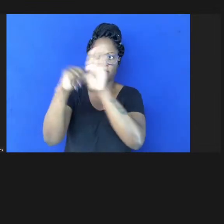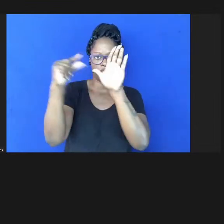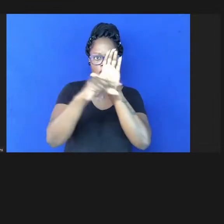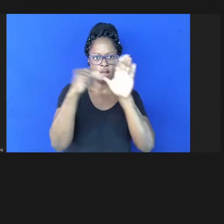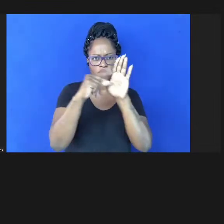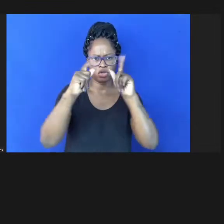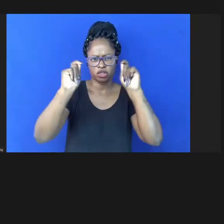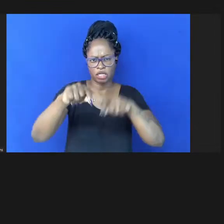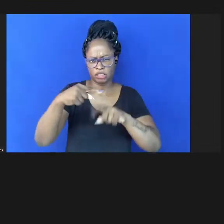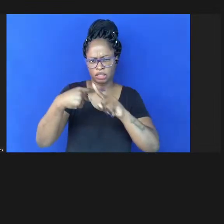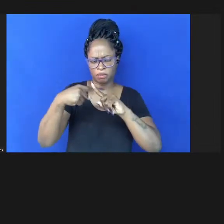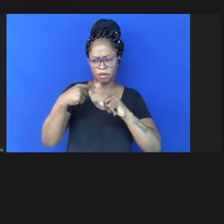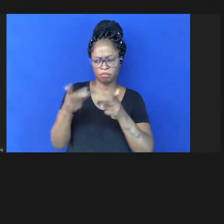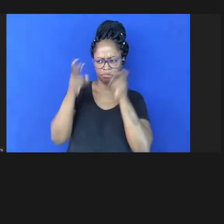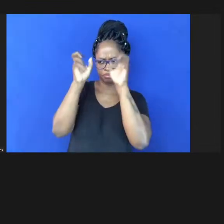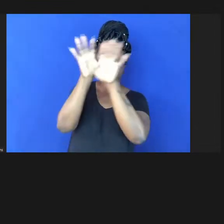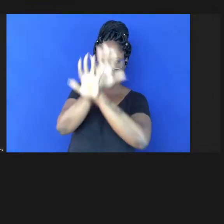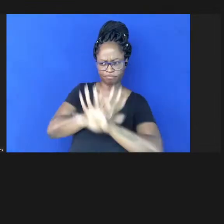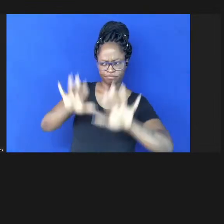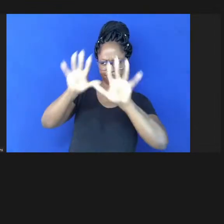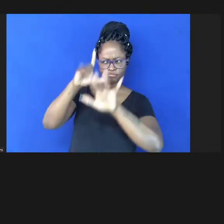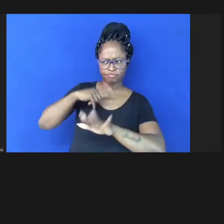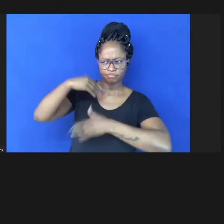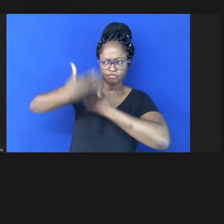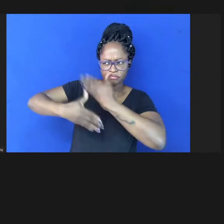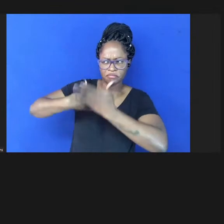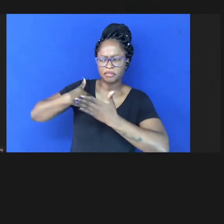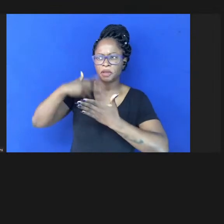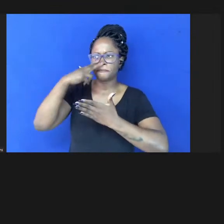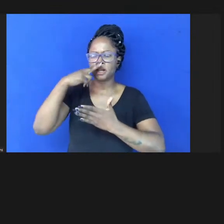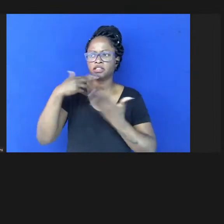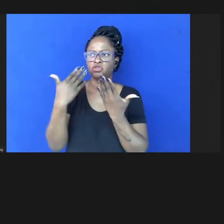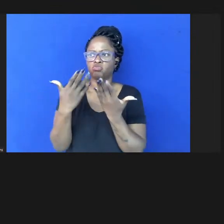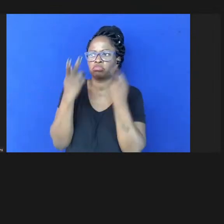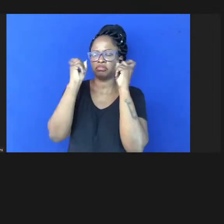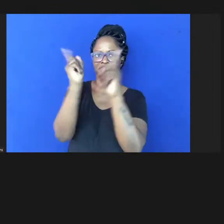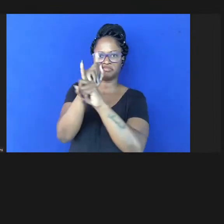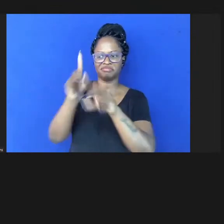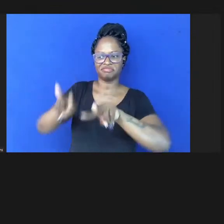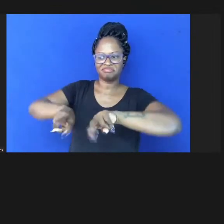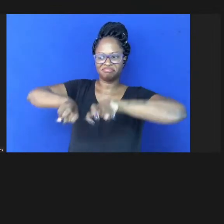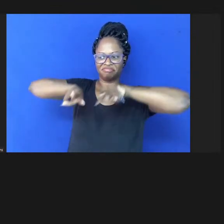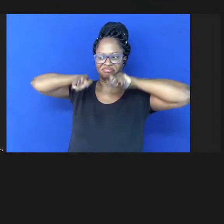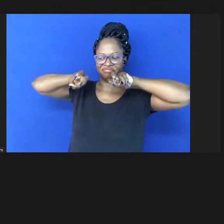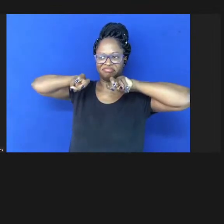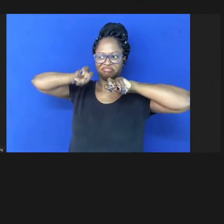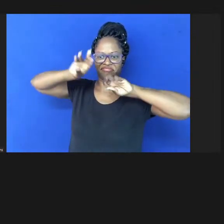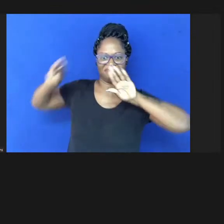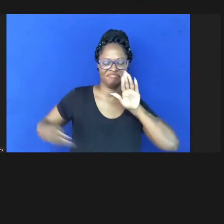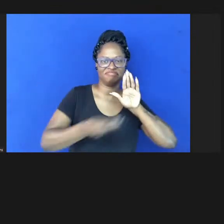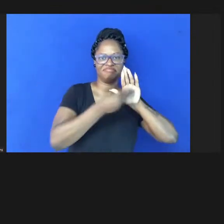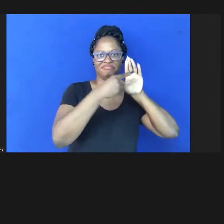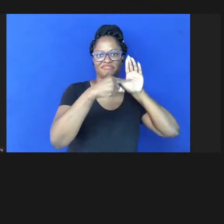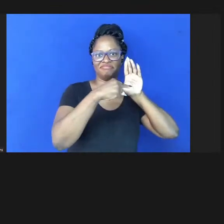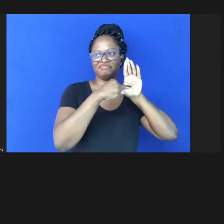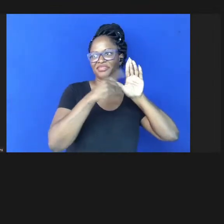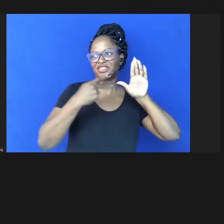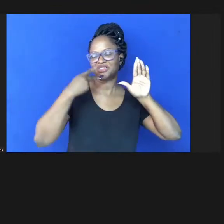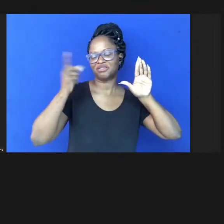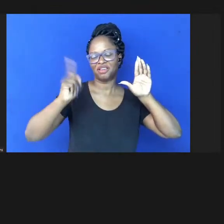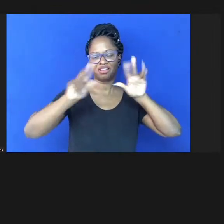passaram despercebidos não foram mencionados por ninguém não foram